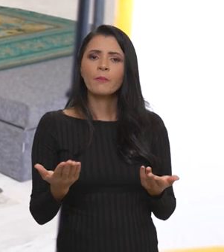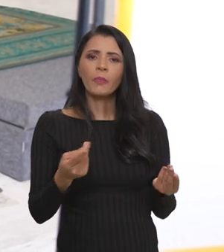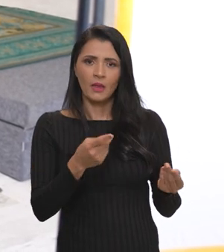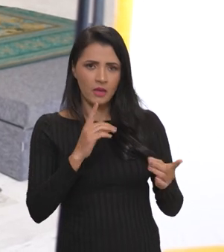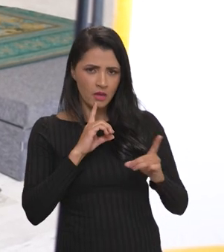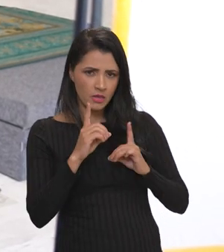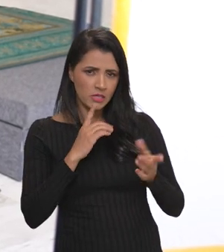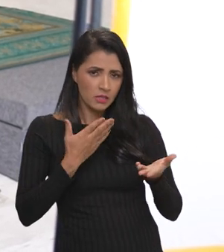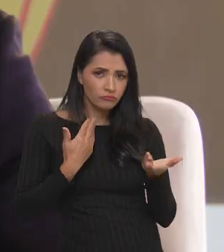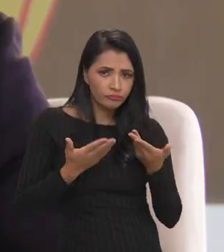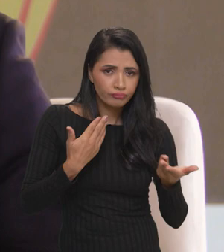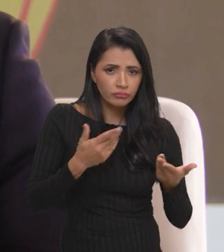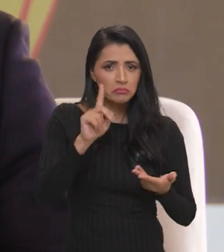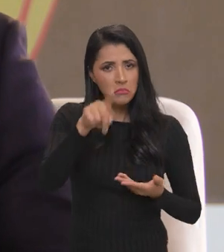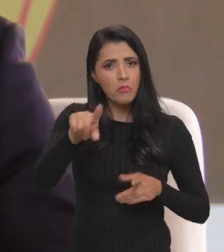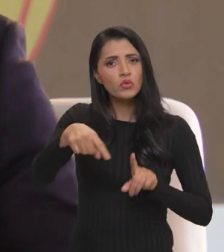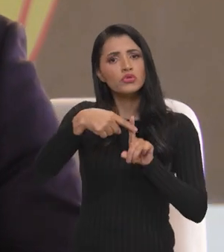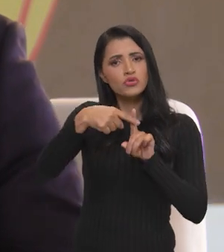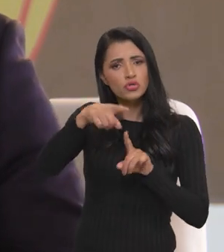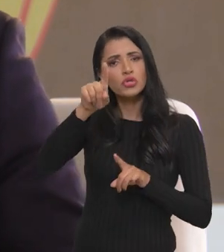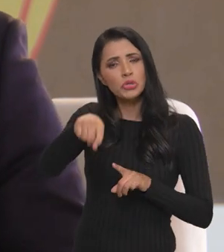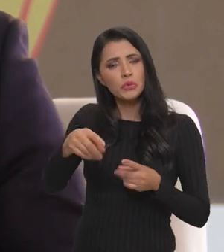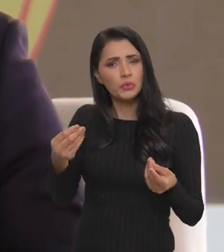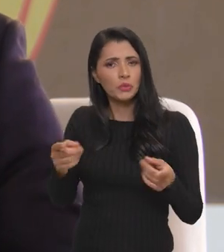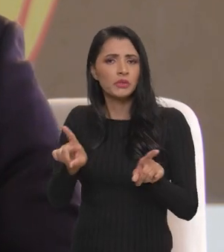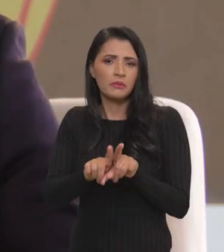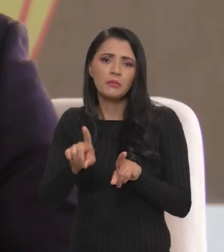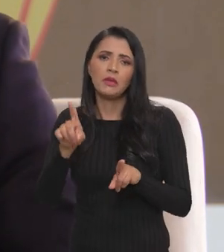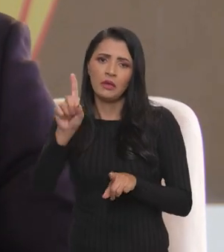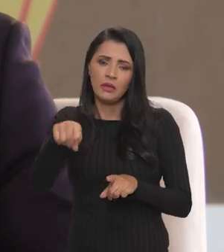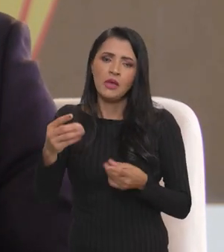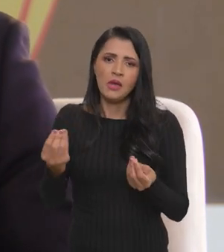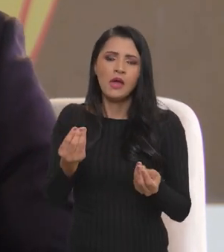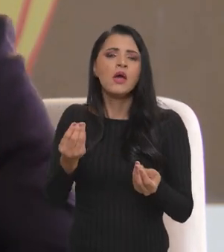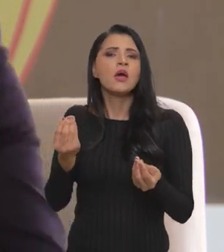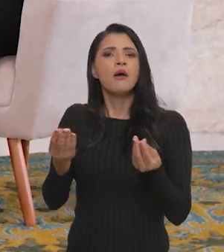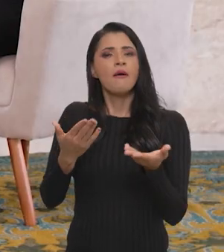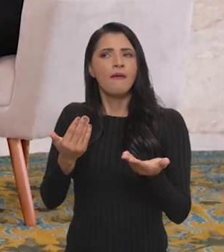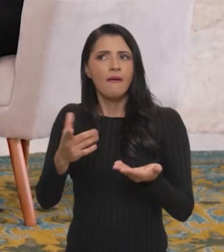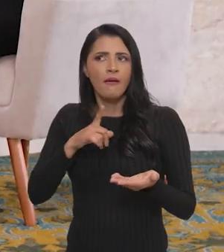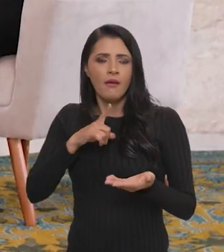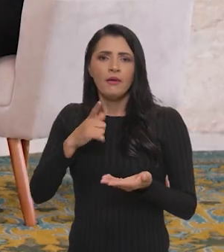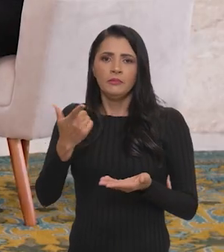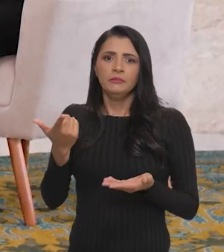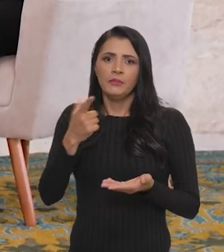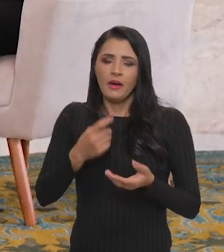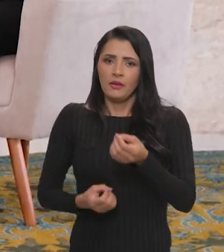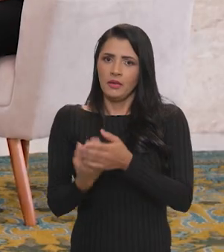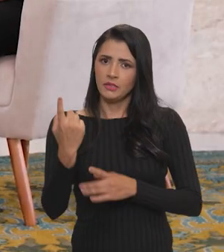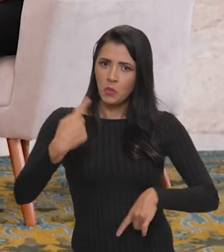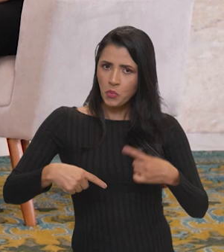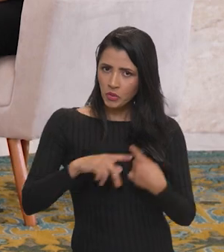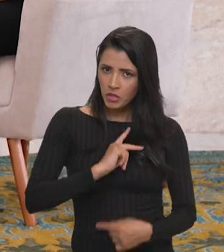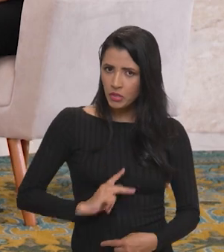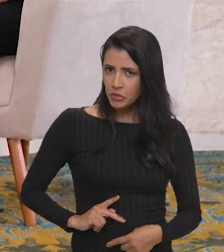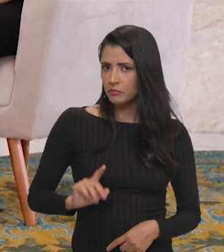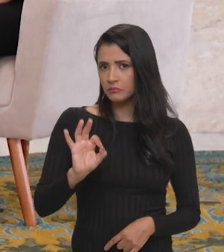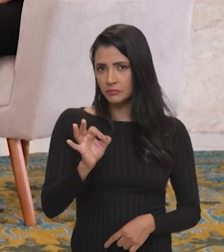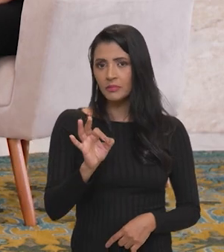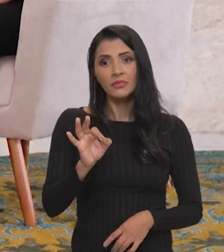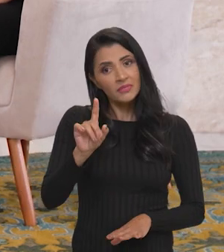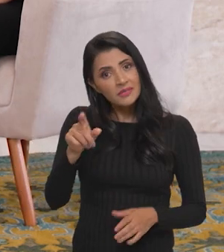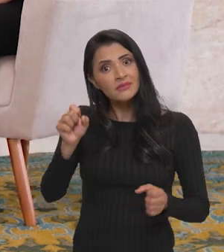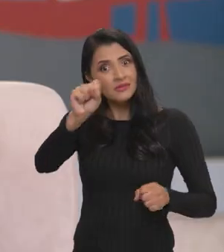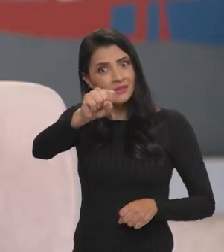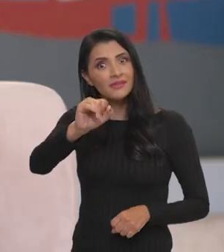diálogo, ele está sendo um diálogo positivo e está sendo um diálogo que está vindo também para a formação das políticas públicas?